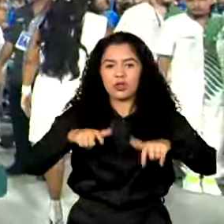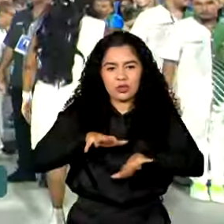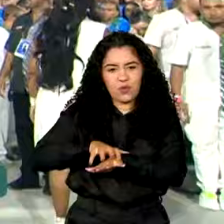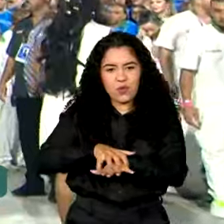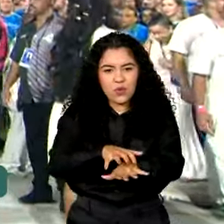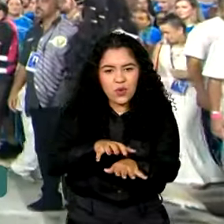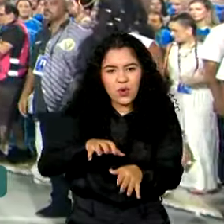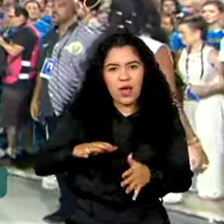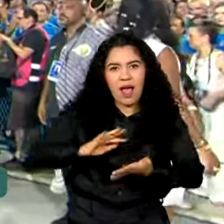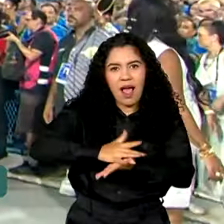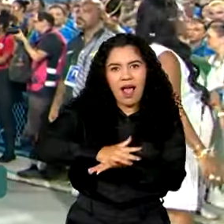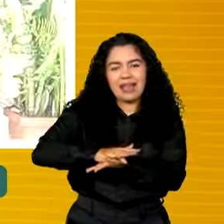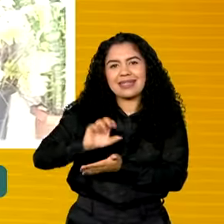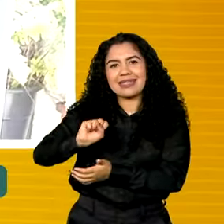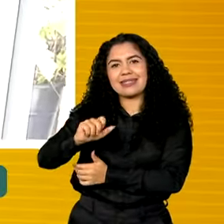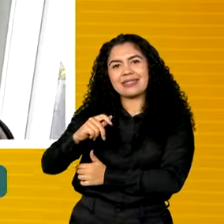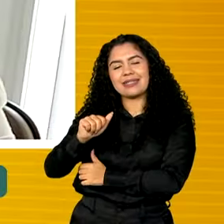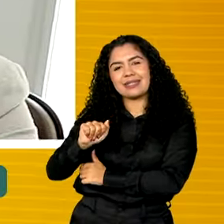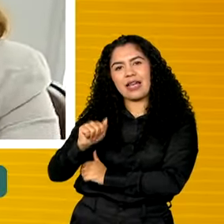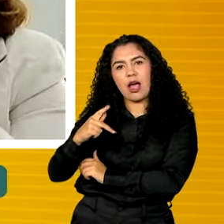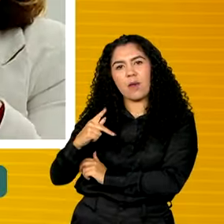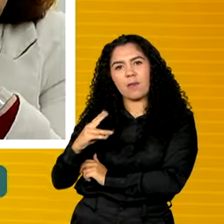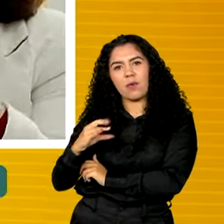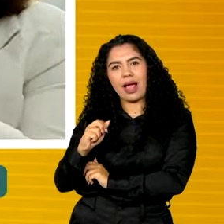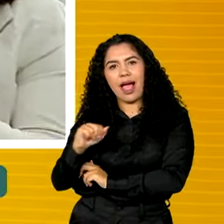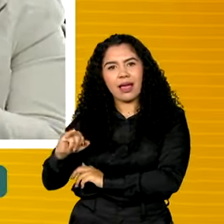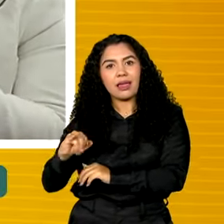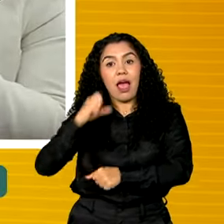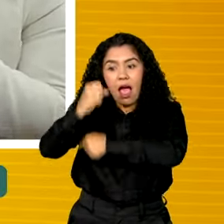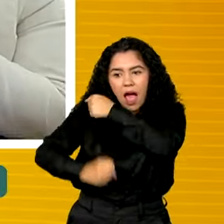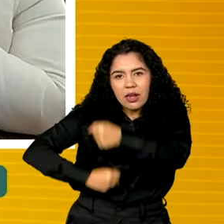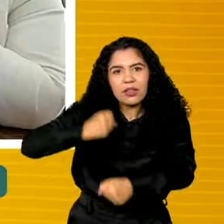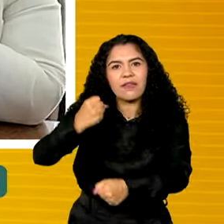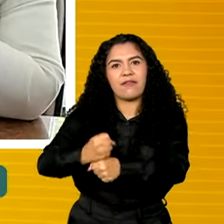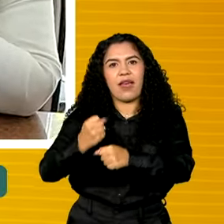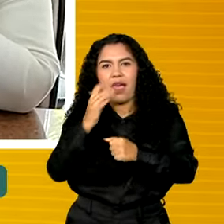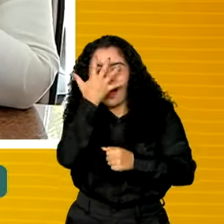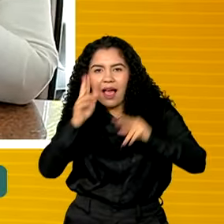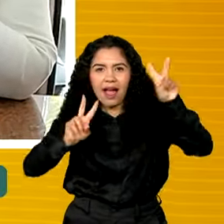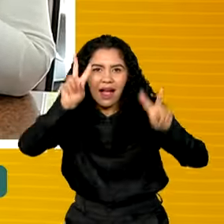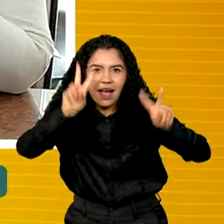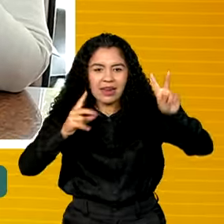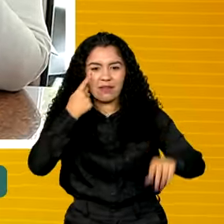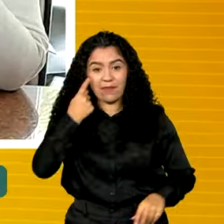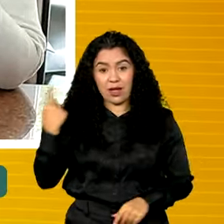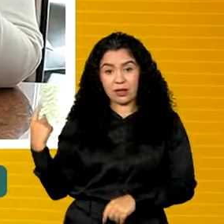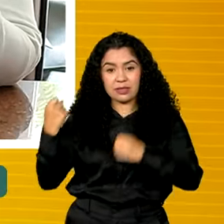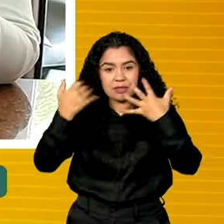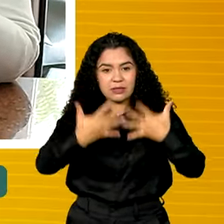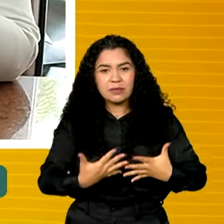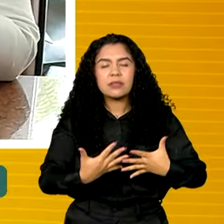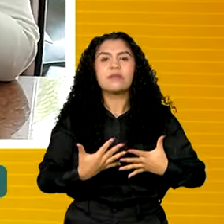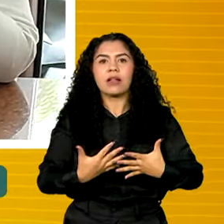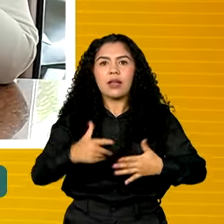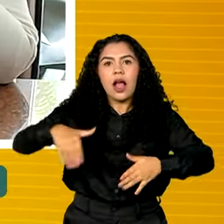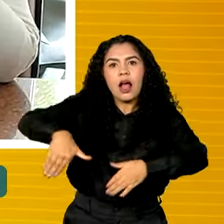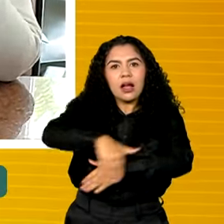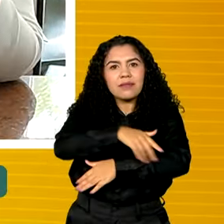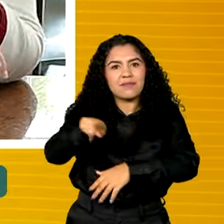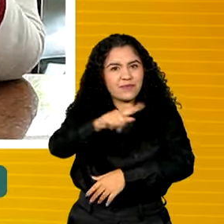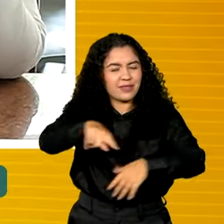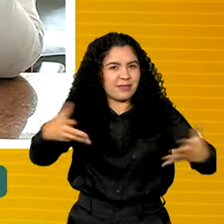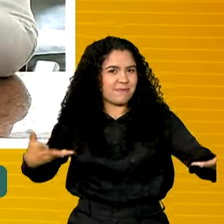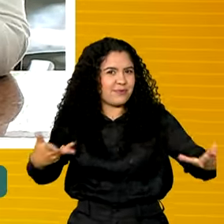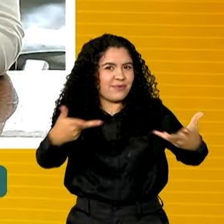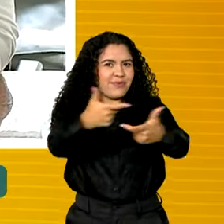Carnaval do ano que vem. A Liga vai colocar na rua, nos escritórios, vocês têm